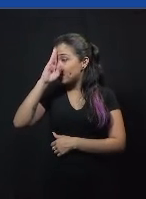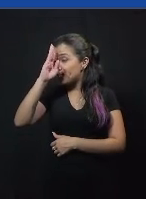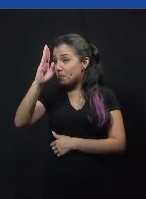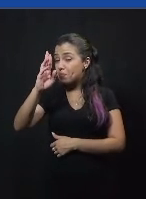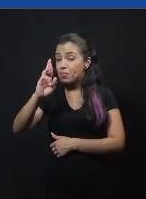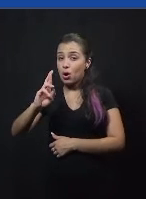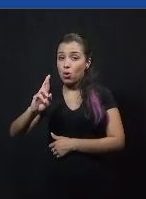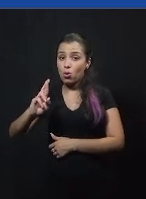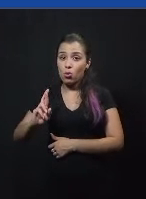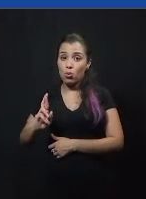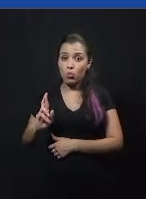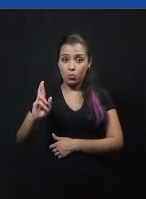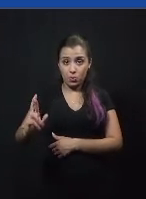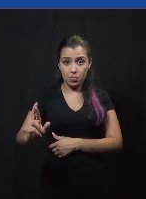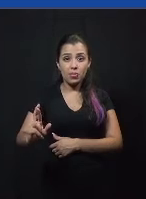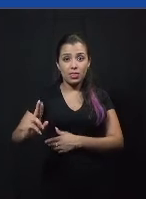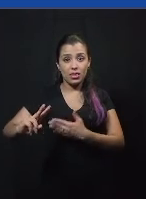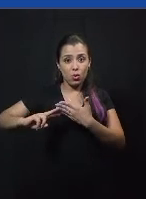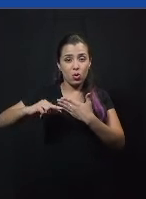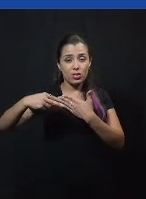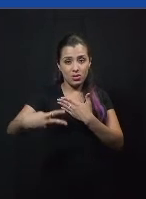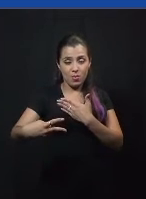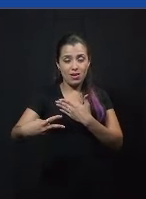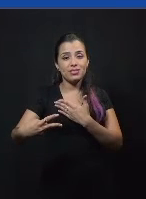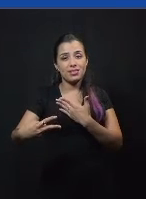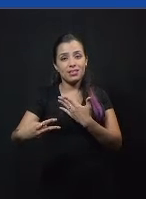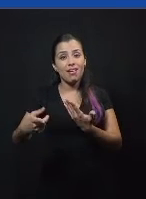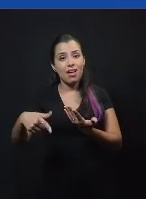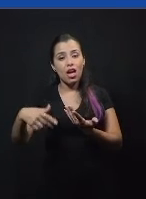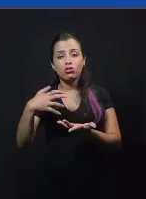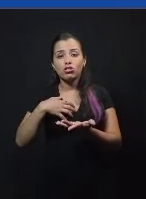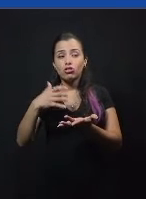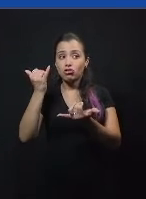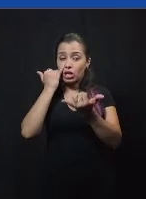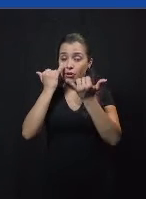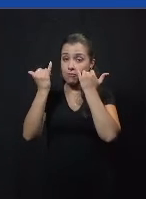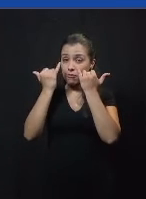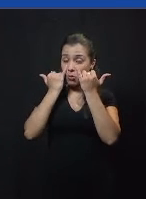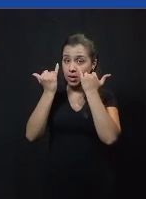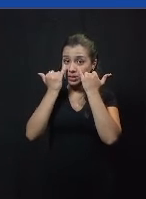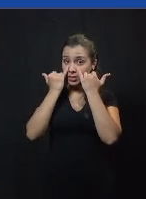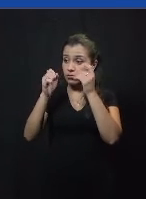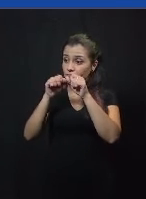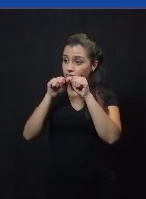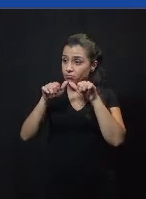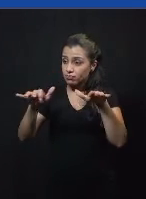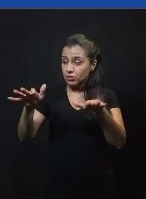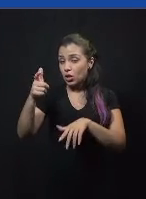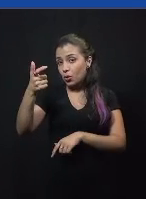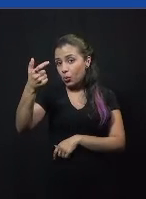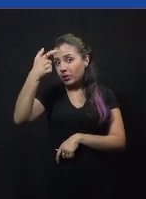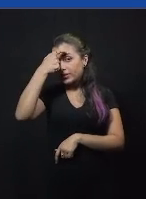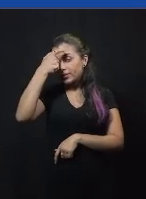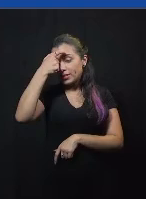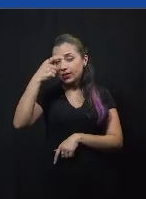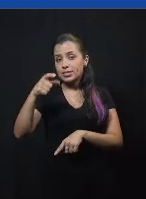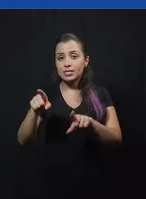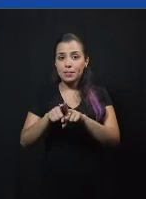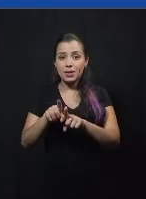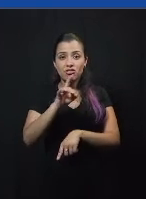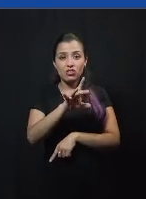trazer a informação, nesse sentido, né, seria trazer a informação e tornar, trazer consciente sobre os vieses individuais.